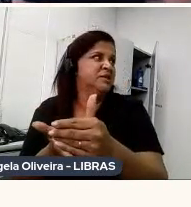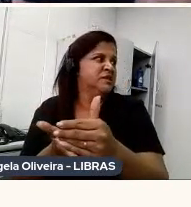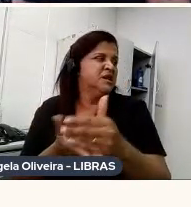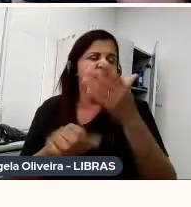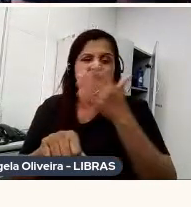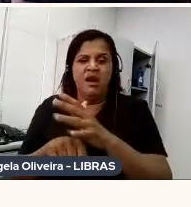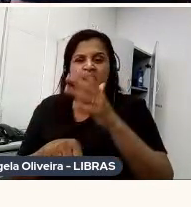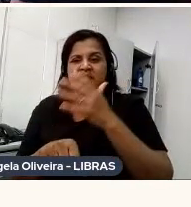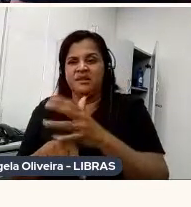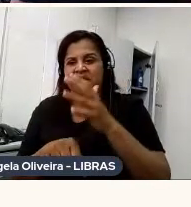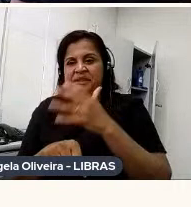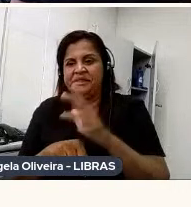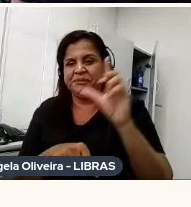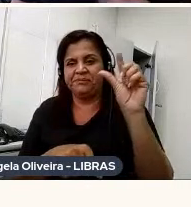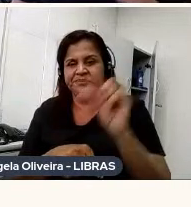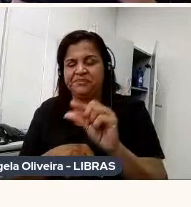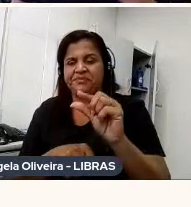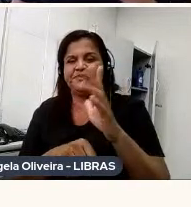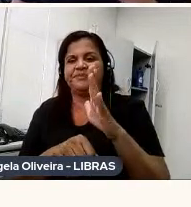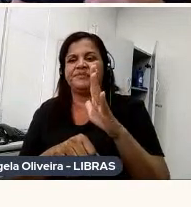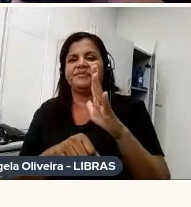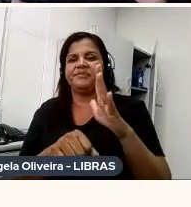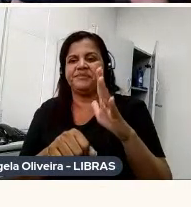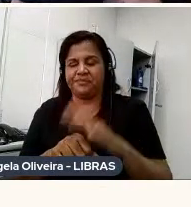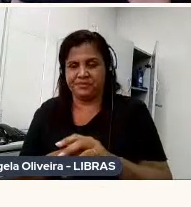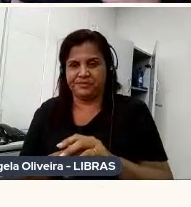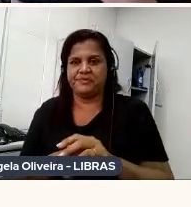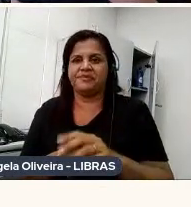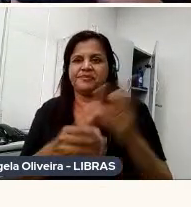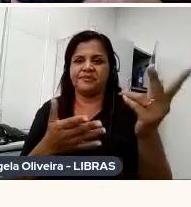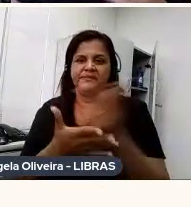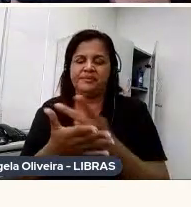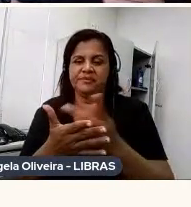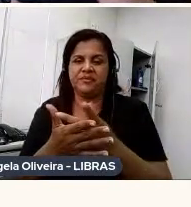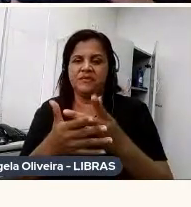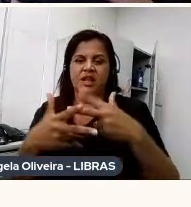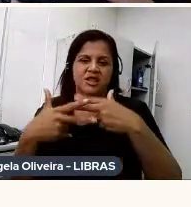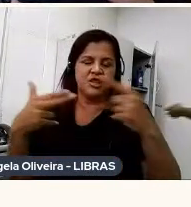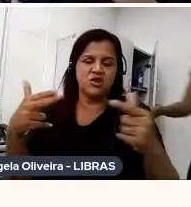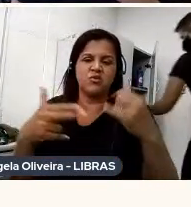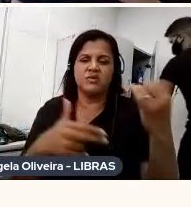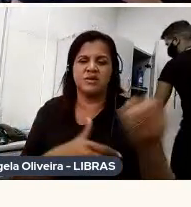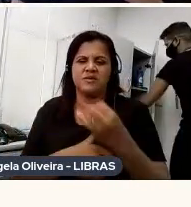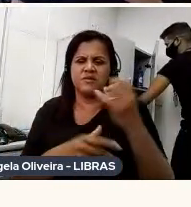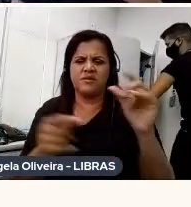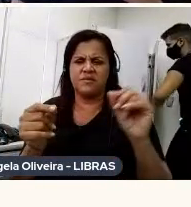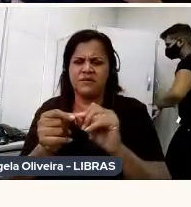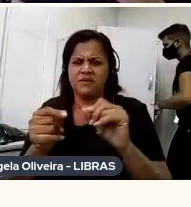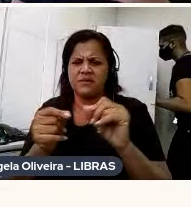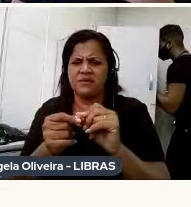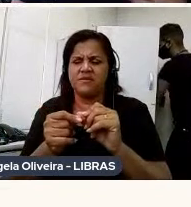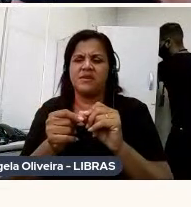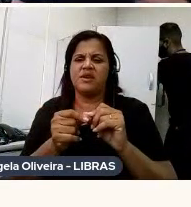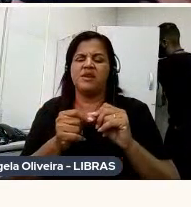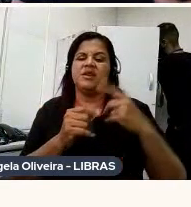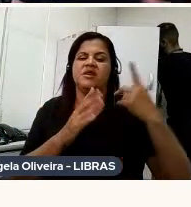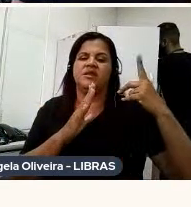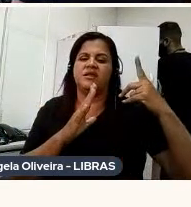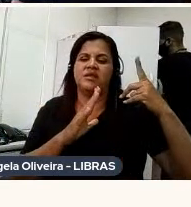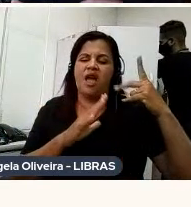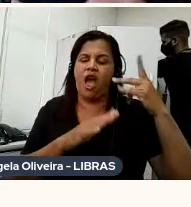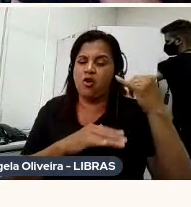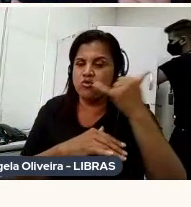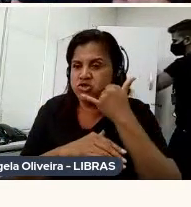pequenas animações, sabe, e tem coisas incríveis, né, que são feitas com celular, desde animação de